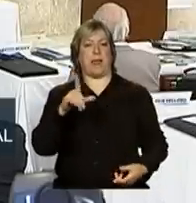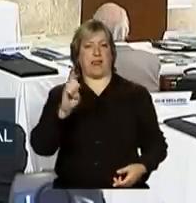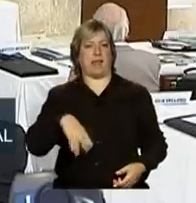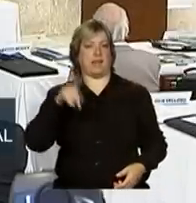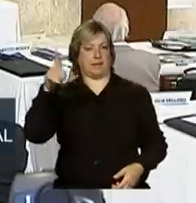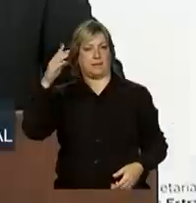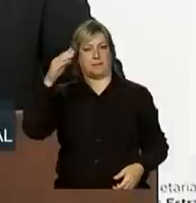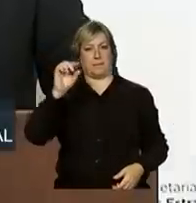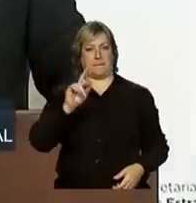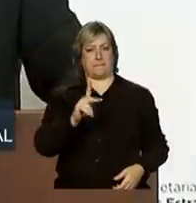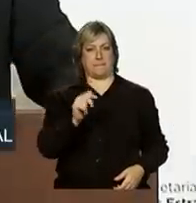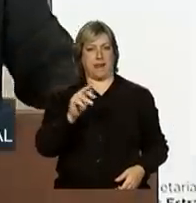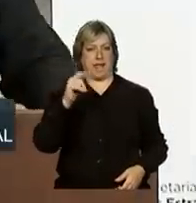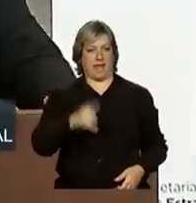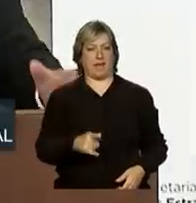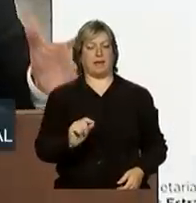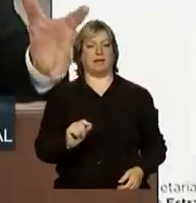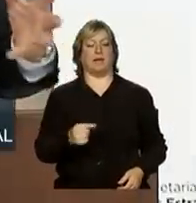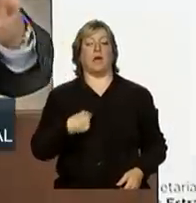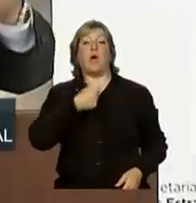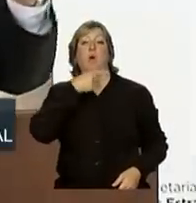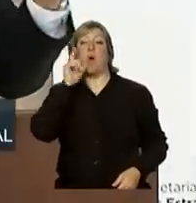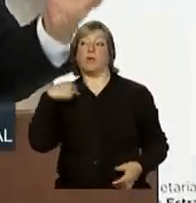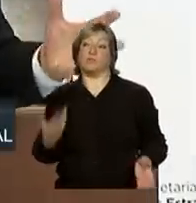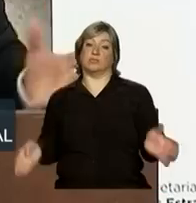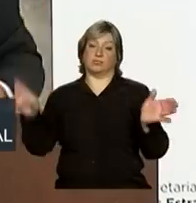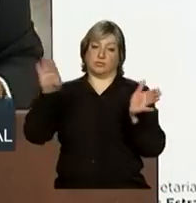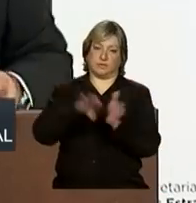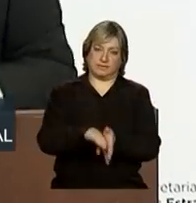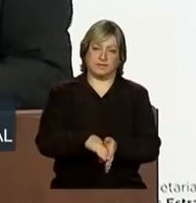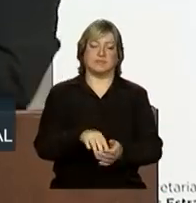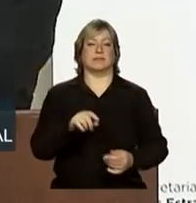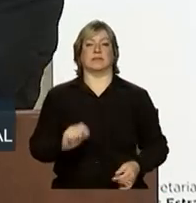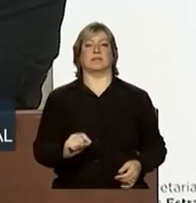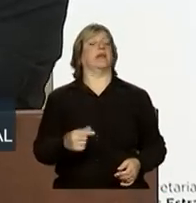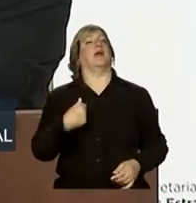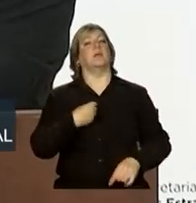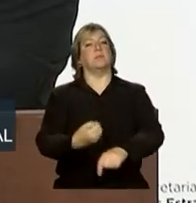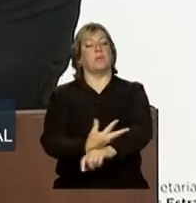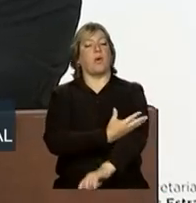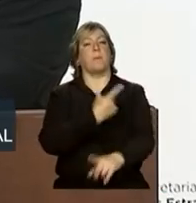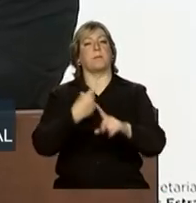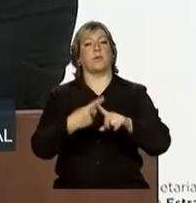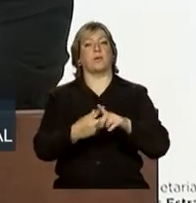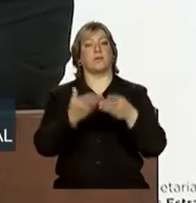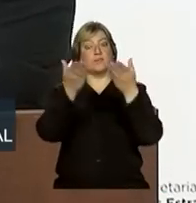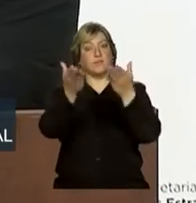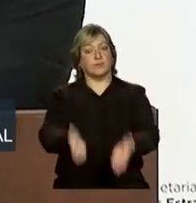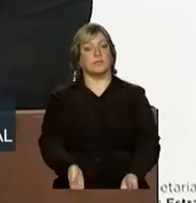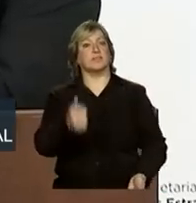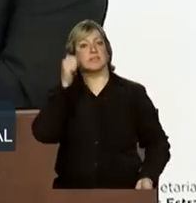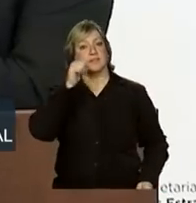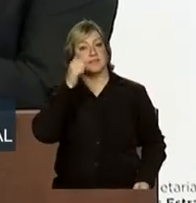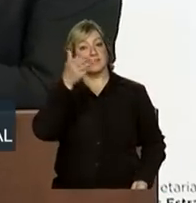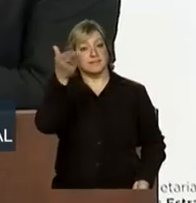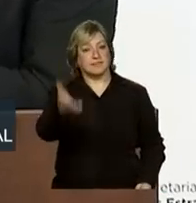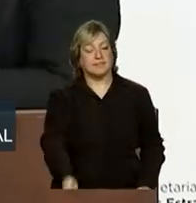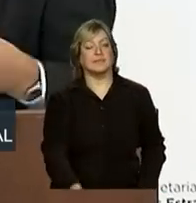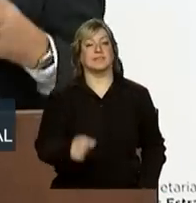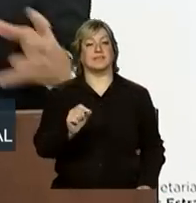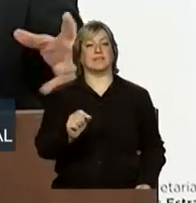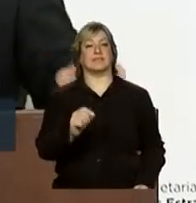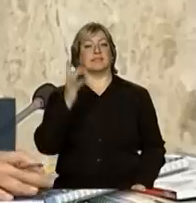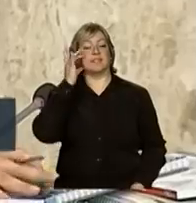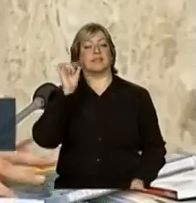e me emocionou o fato de que a senhora é que permitiu que